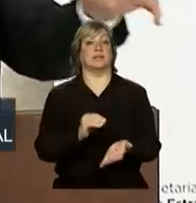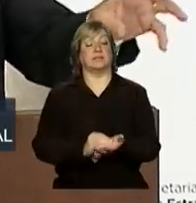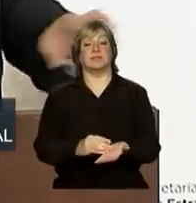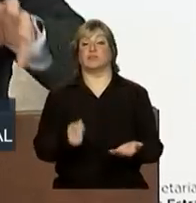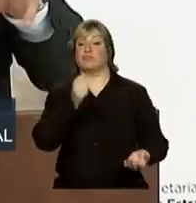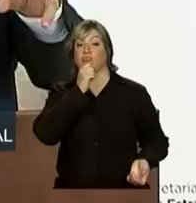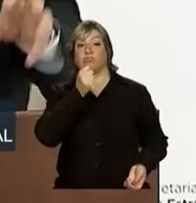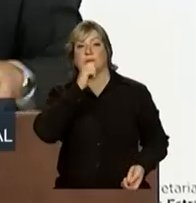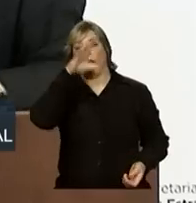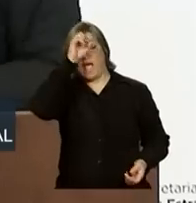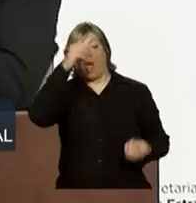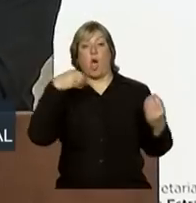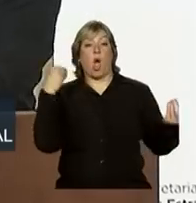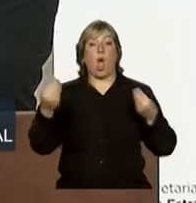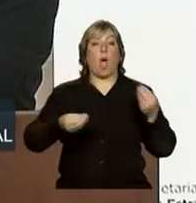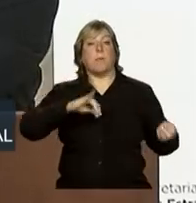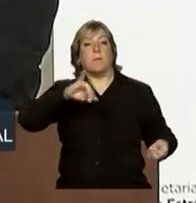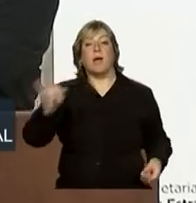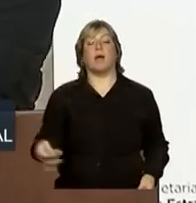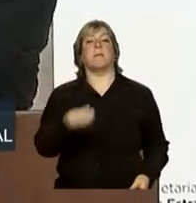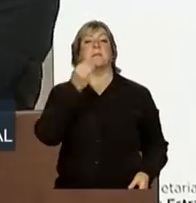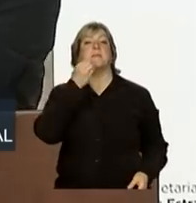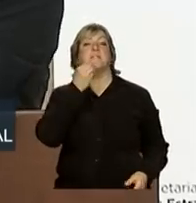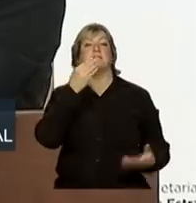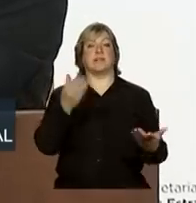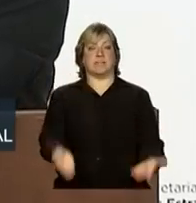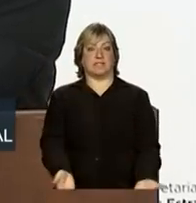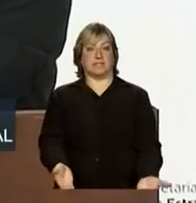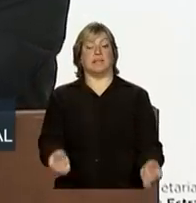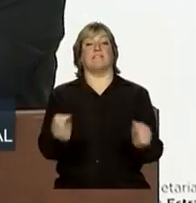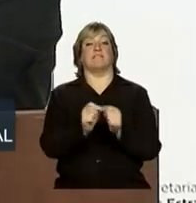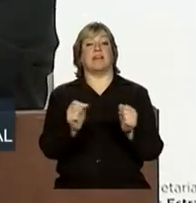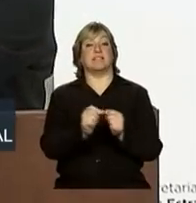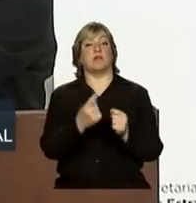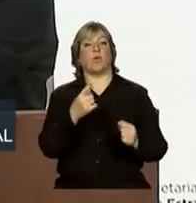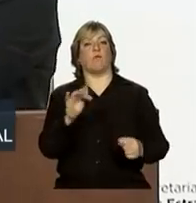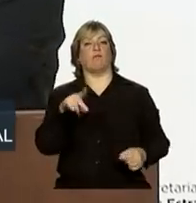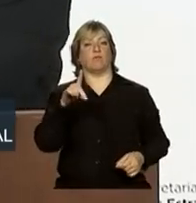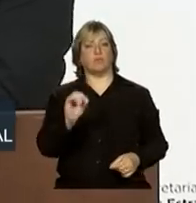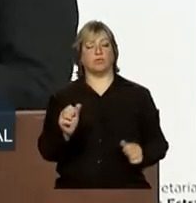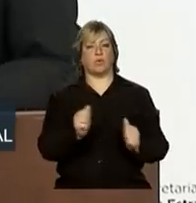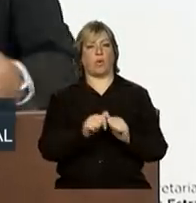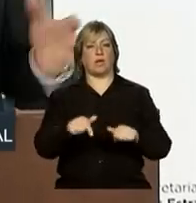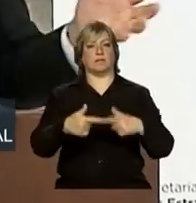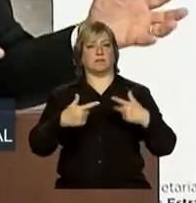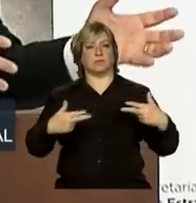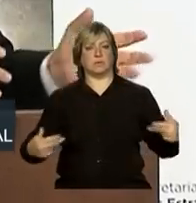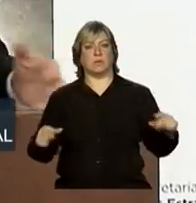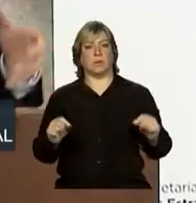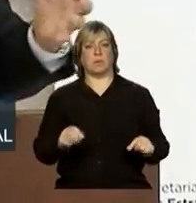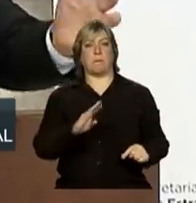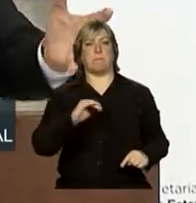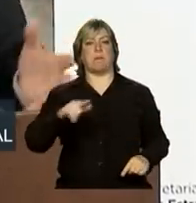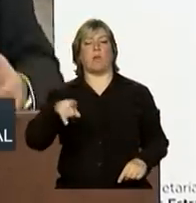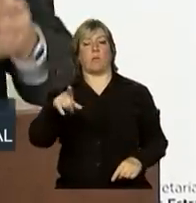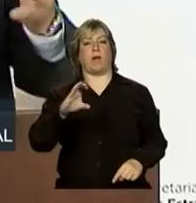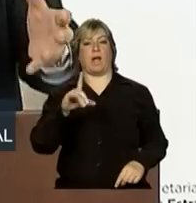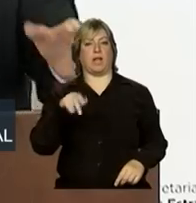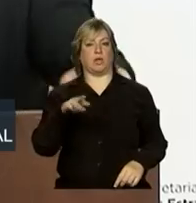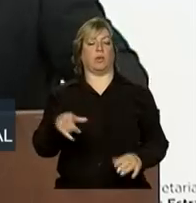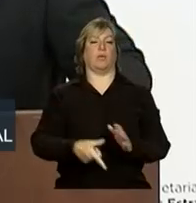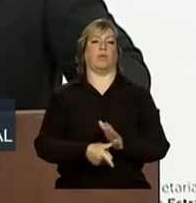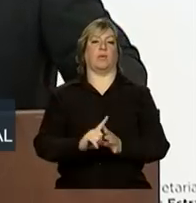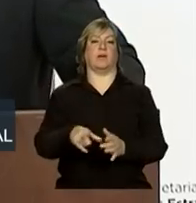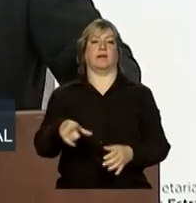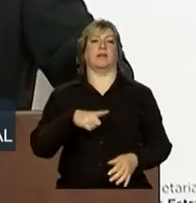aprendemos a tirar proveito disto e, com isso, criar um fundo, com essas externalidades que o Bill Clinton, viram ali para nós,